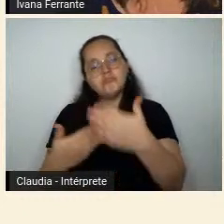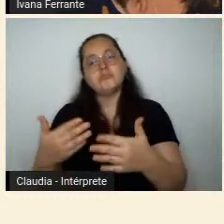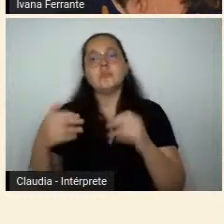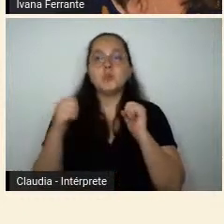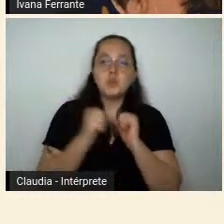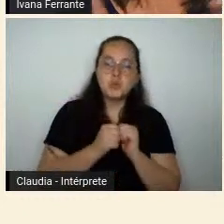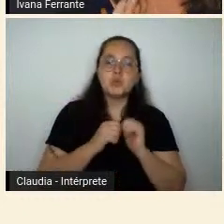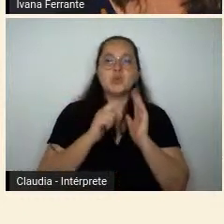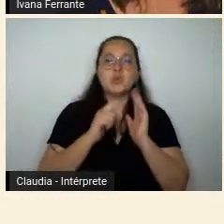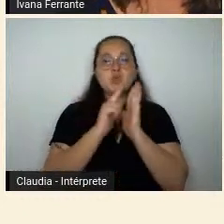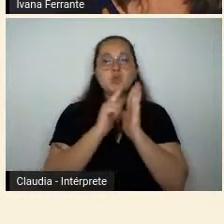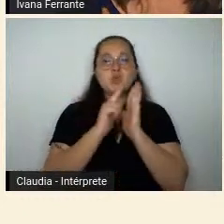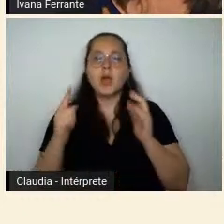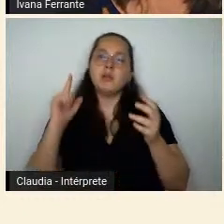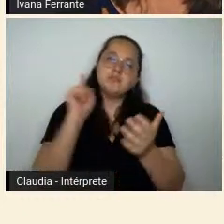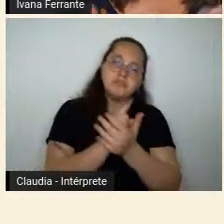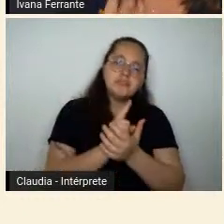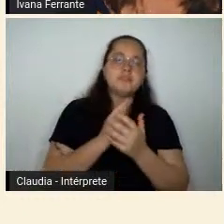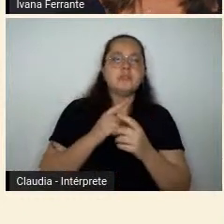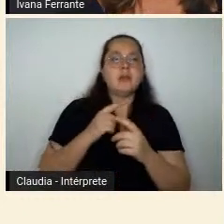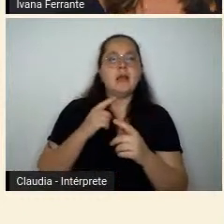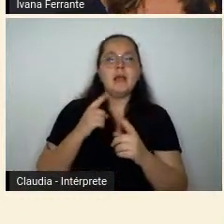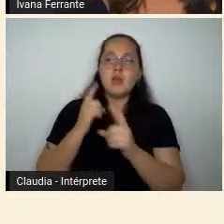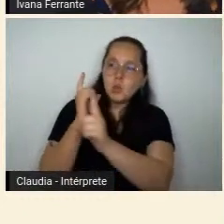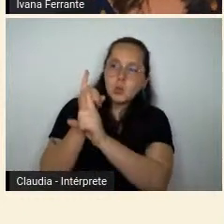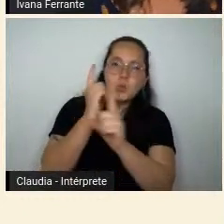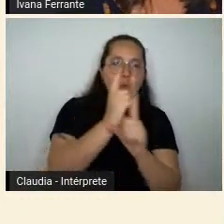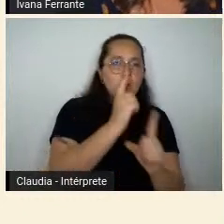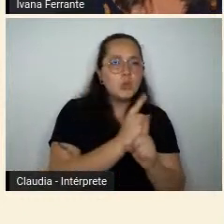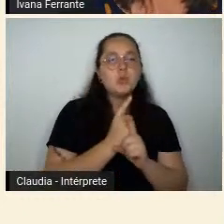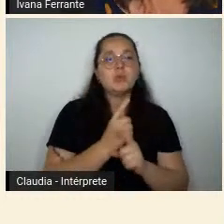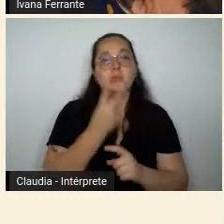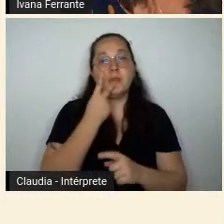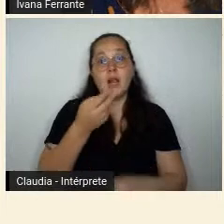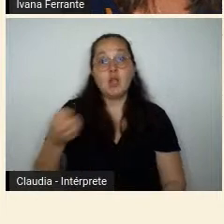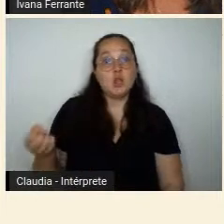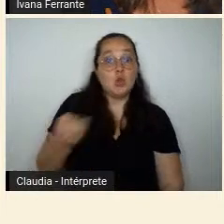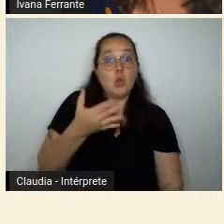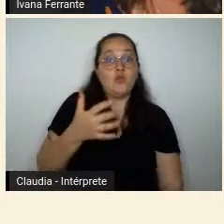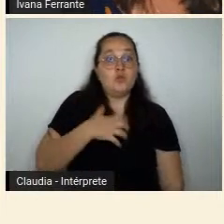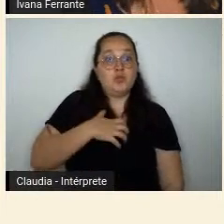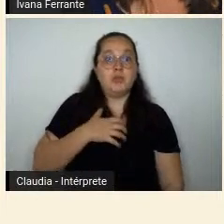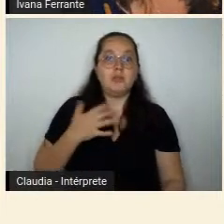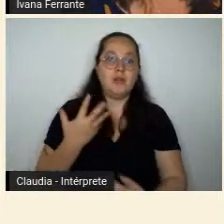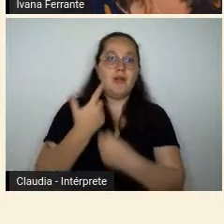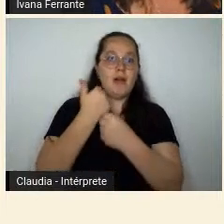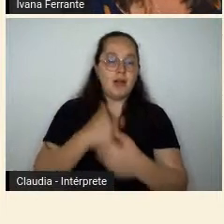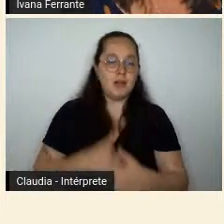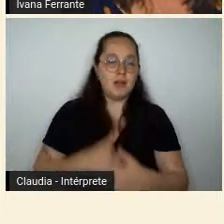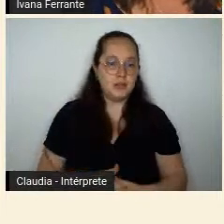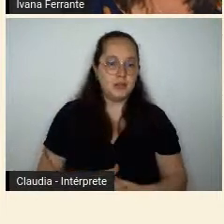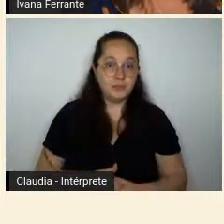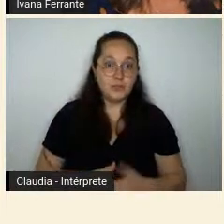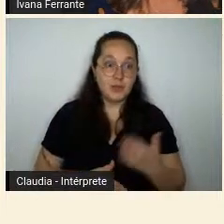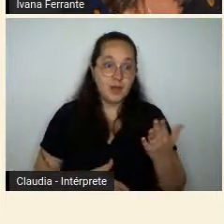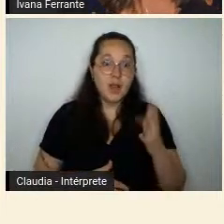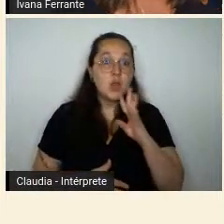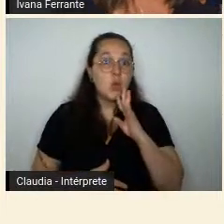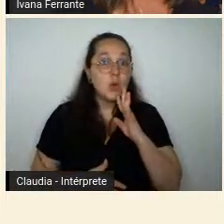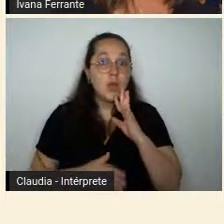os encontros para falar sobre essa nova arte, ele, então, conhece, o grupo